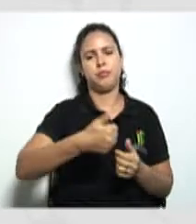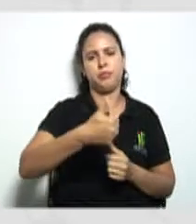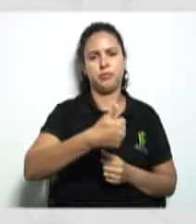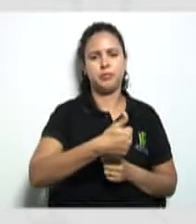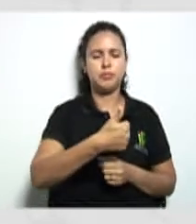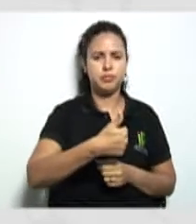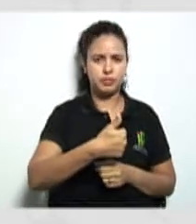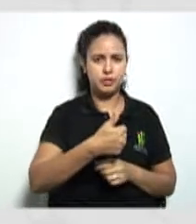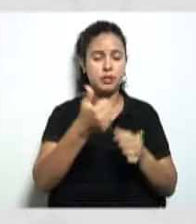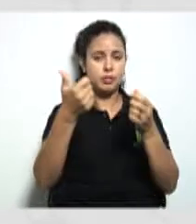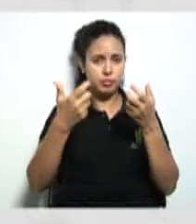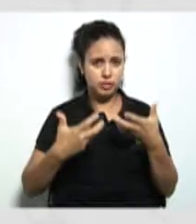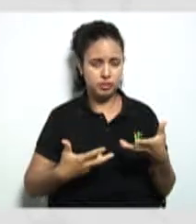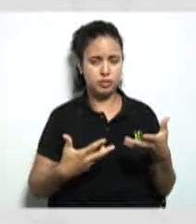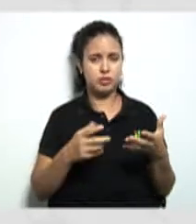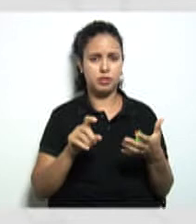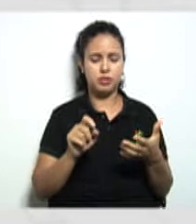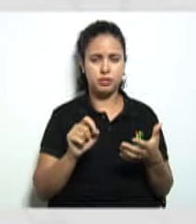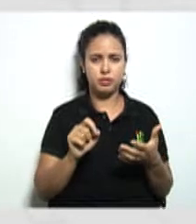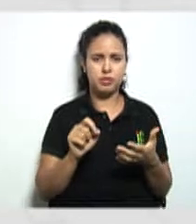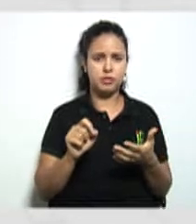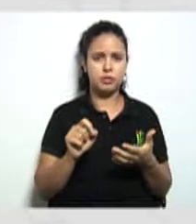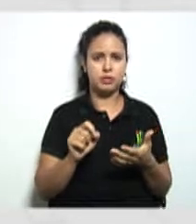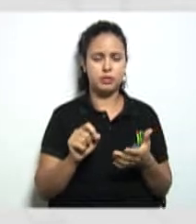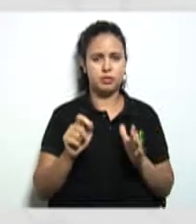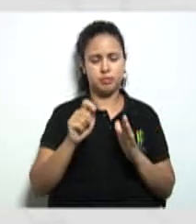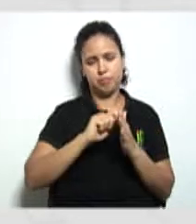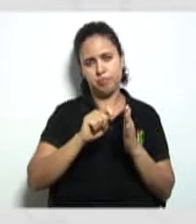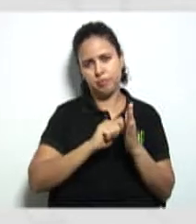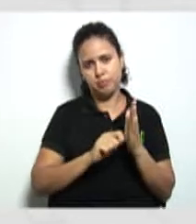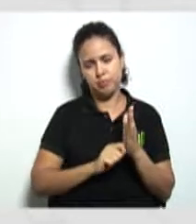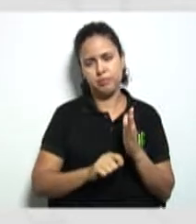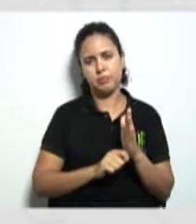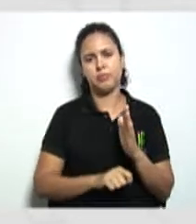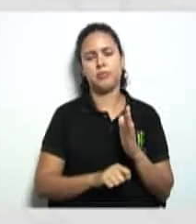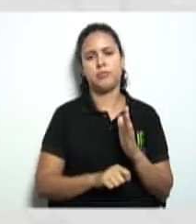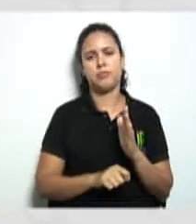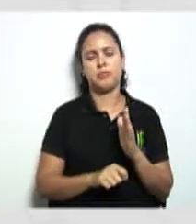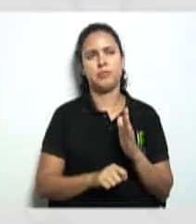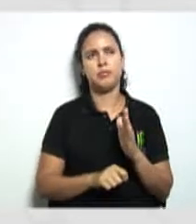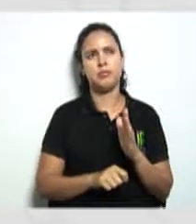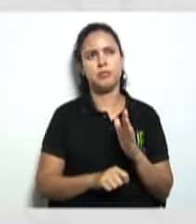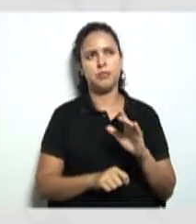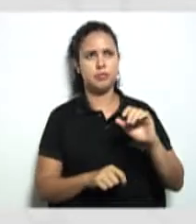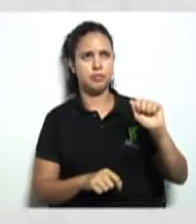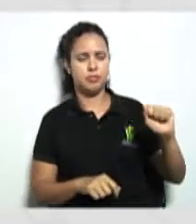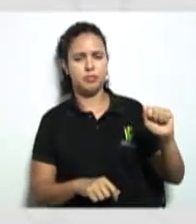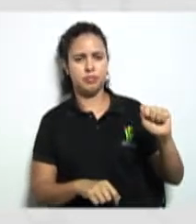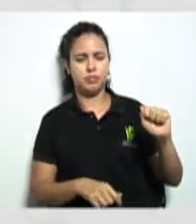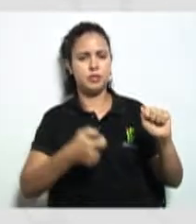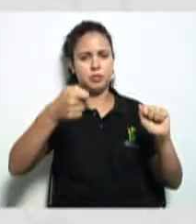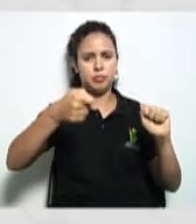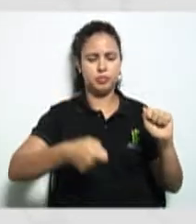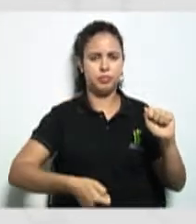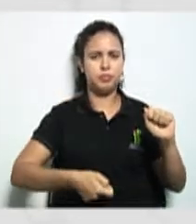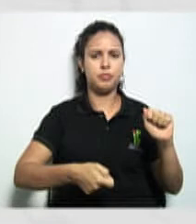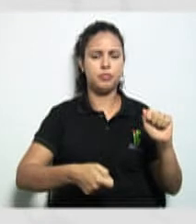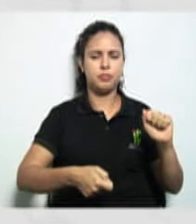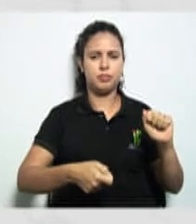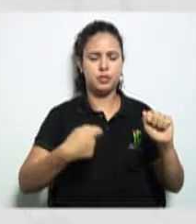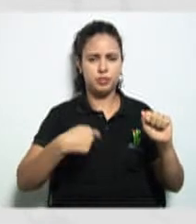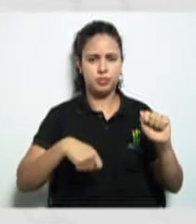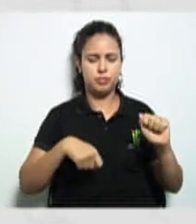fala exatamente o que está descrito nessa alternativa que soube pena de nulidade deverá